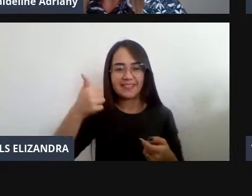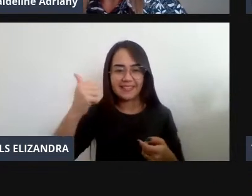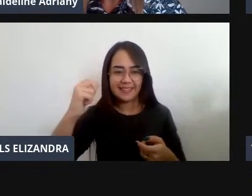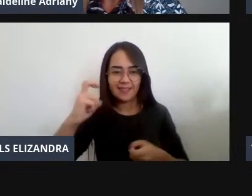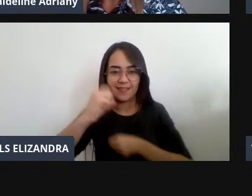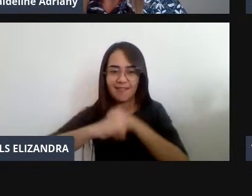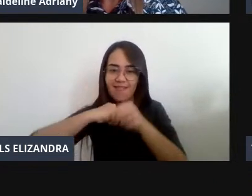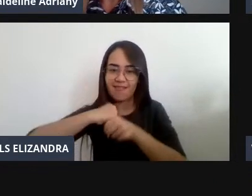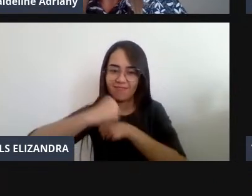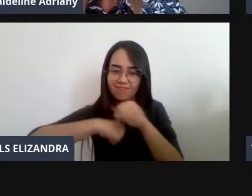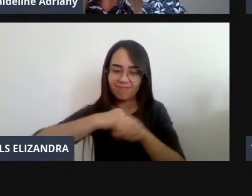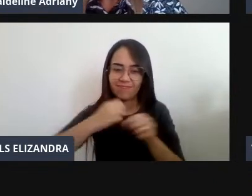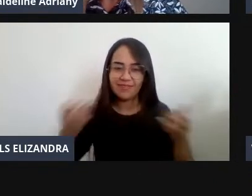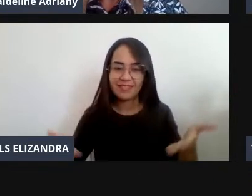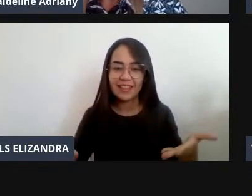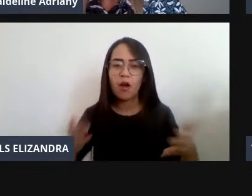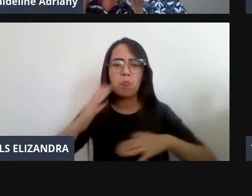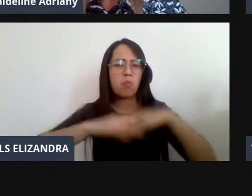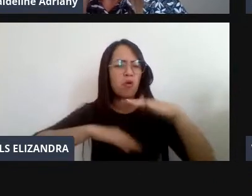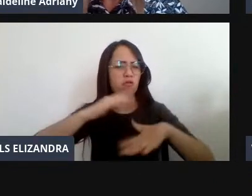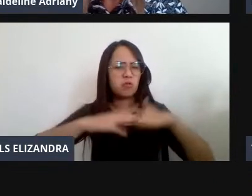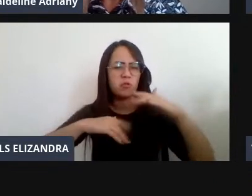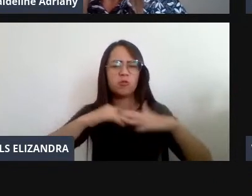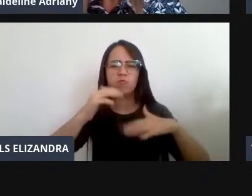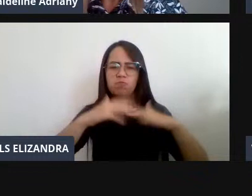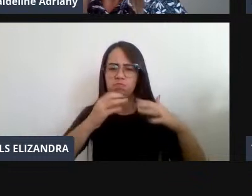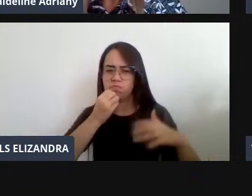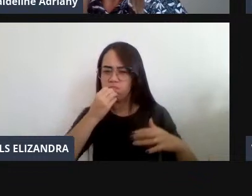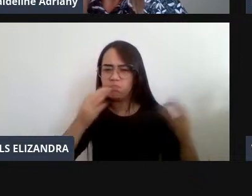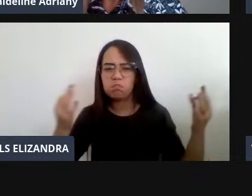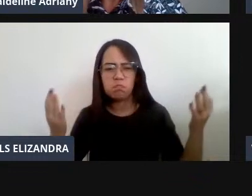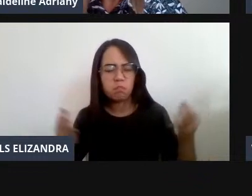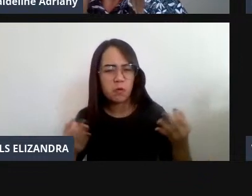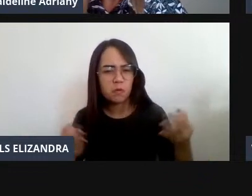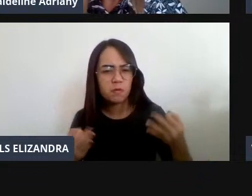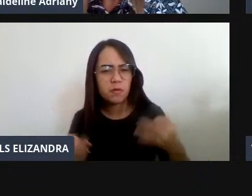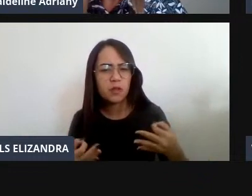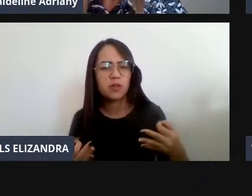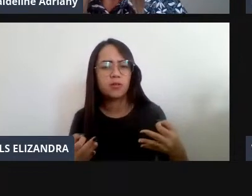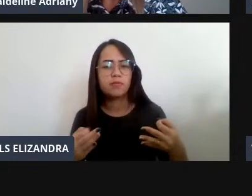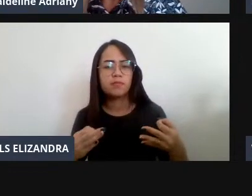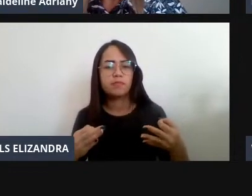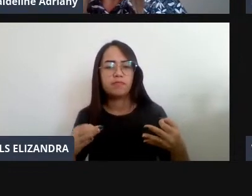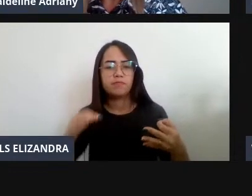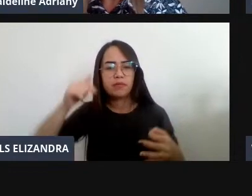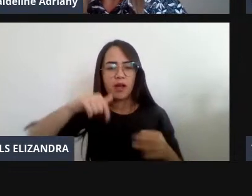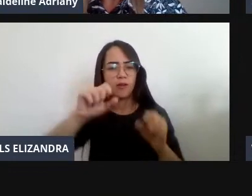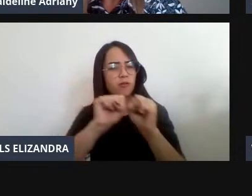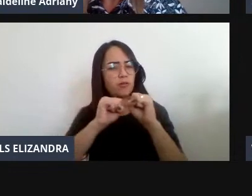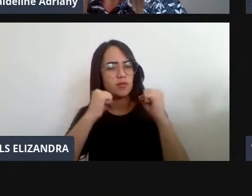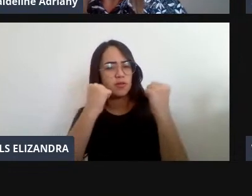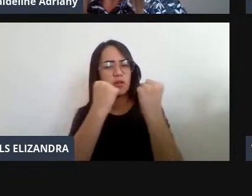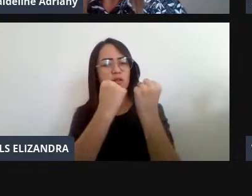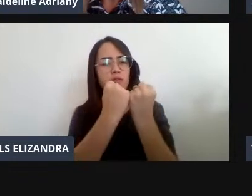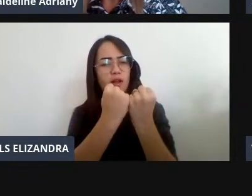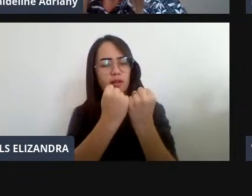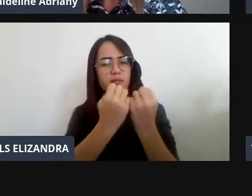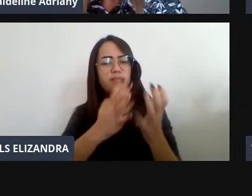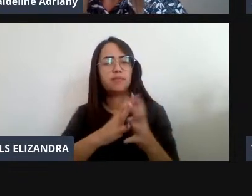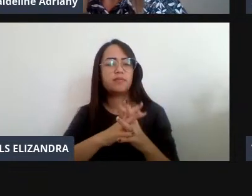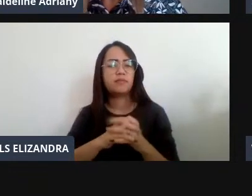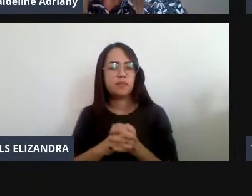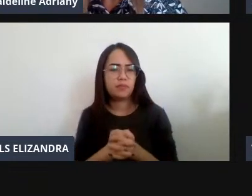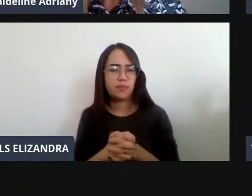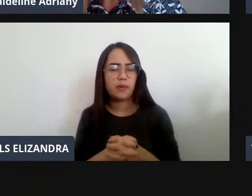Que Têm Abraçado Suas Profissões Que Têm Assumido As Funções Dentro Da Nossa Sociedade As Funções Técnicas Sociais